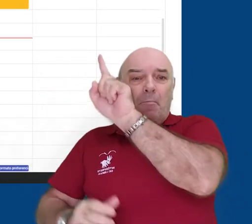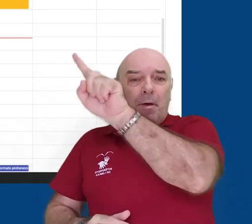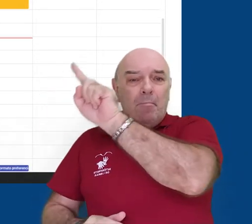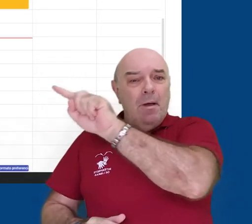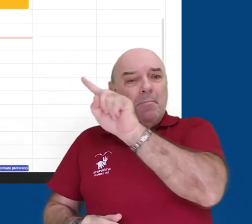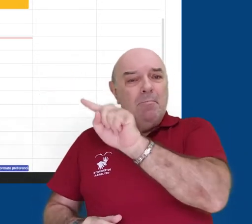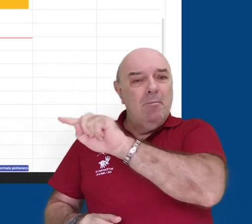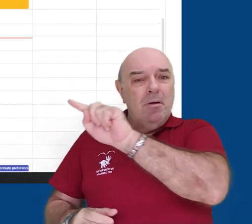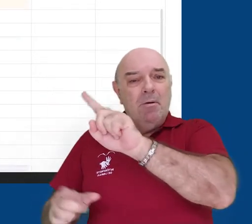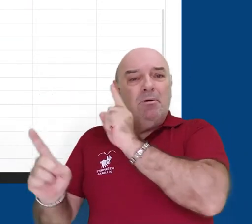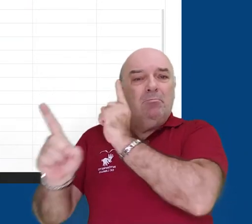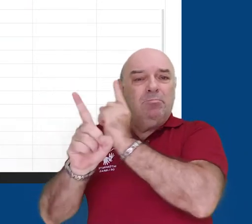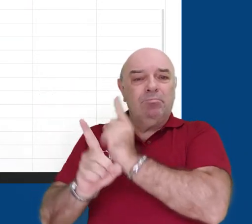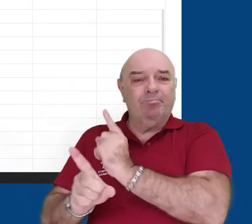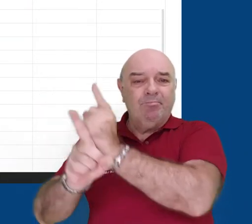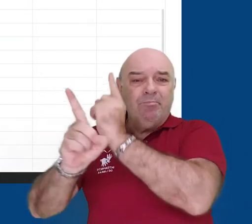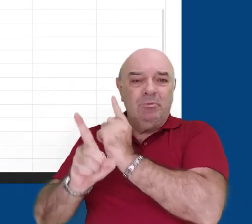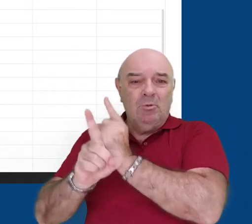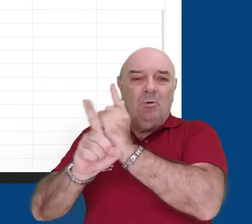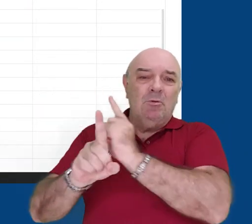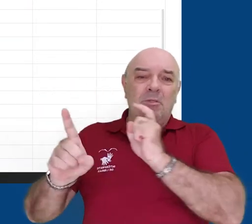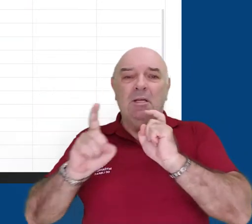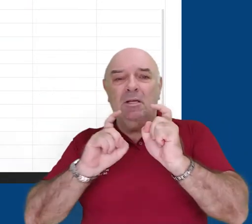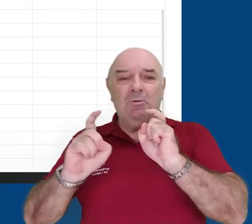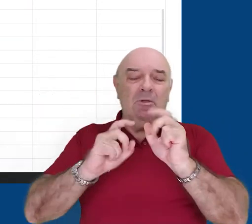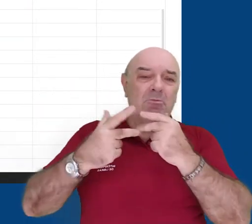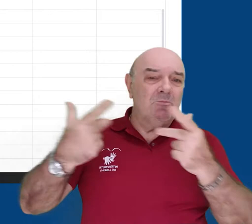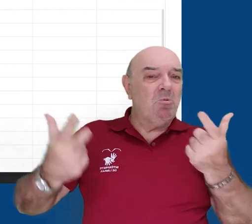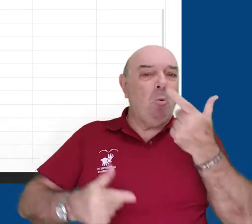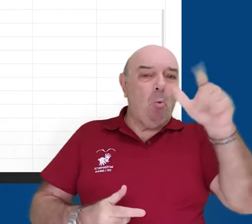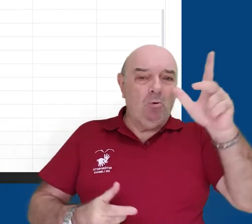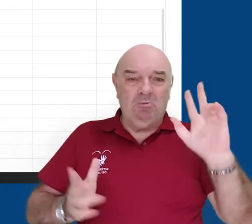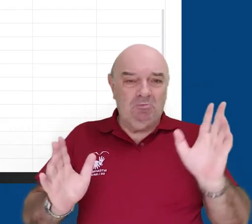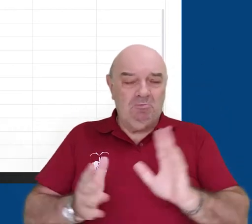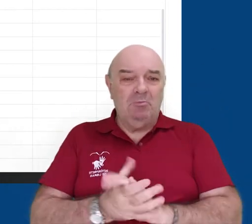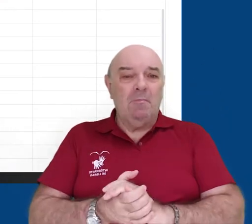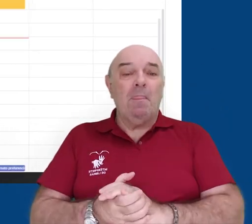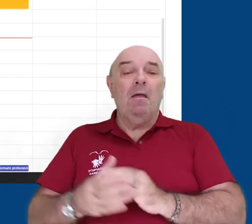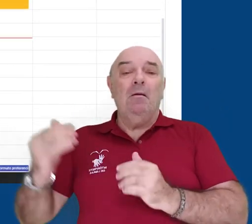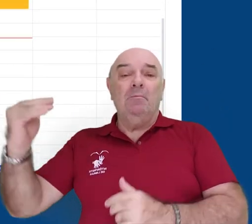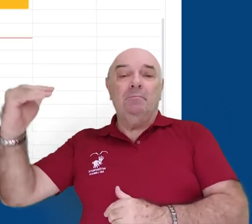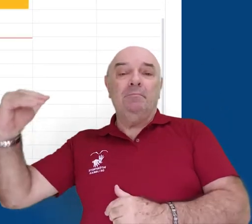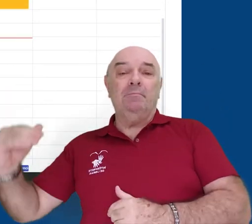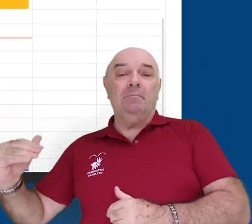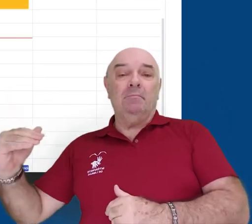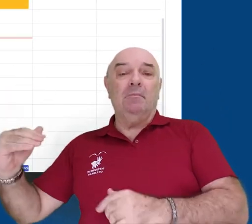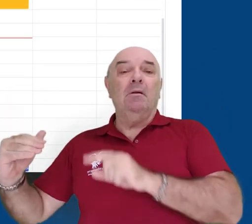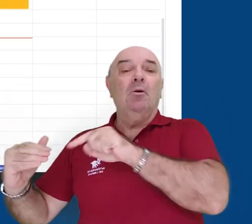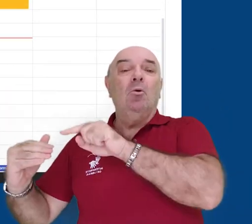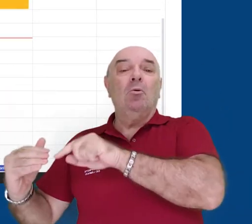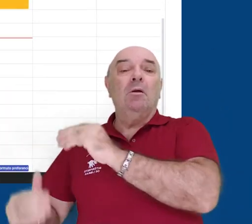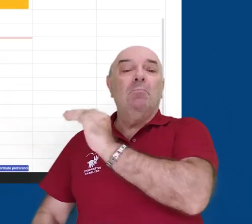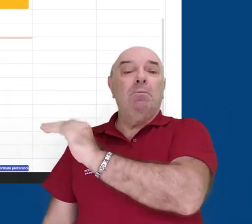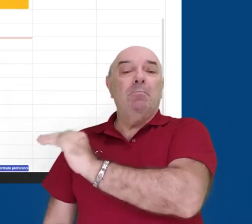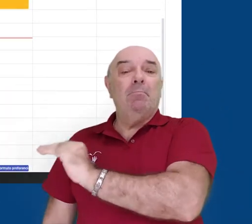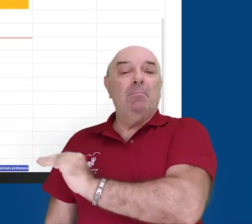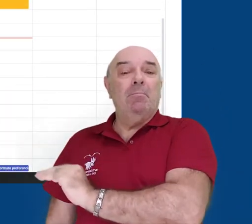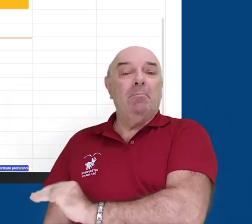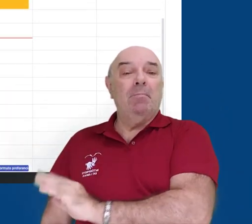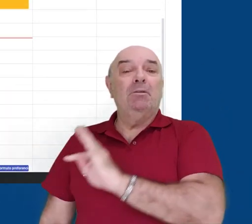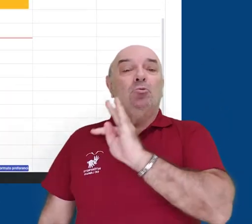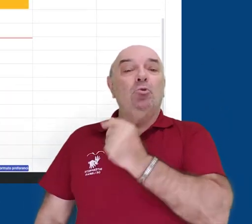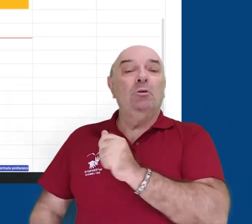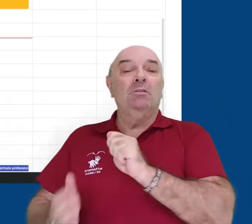eventos e tarefas passados e também os que estão agendados. E abaixo temos a relação de todas as nossas